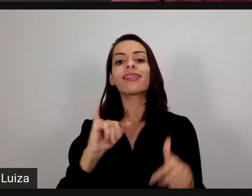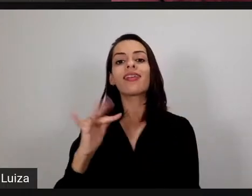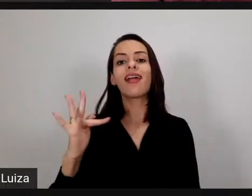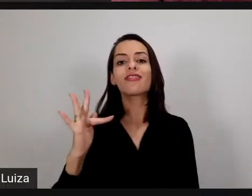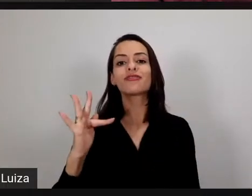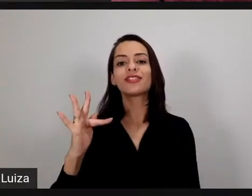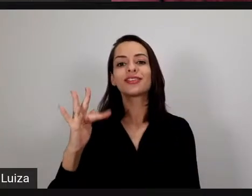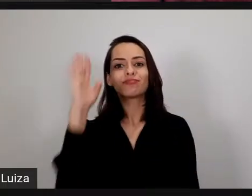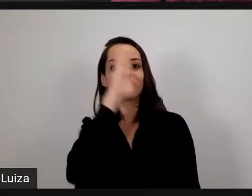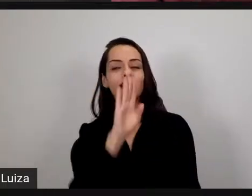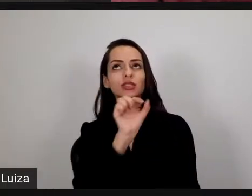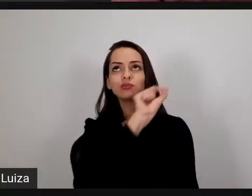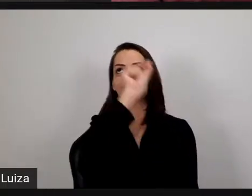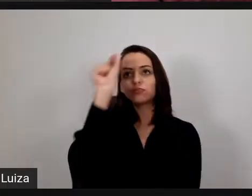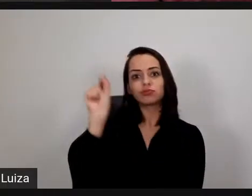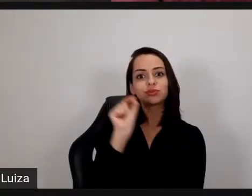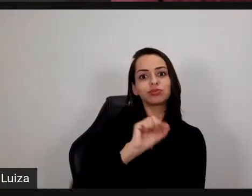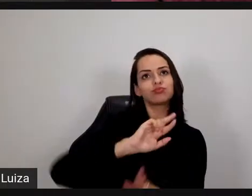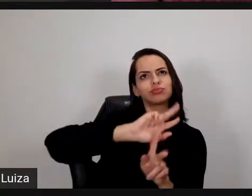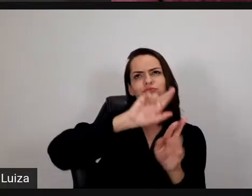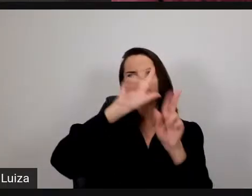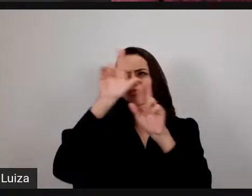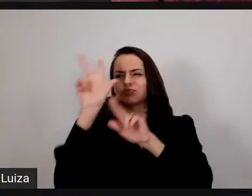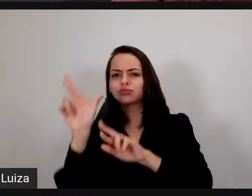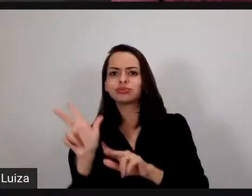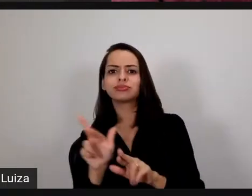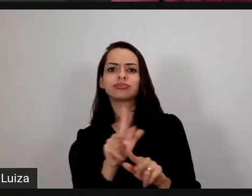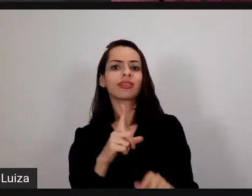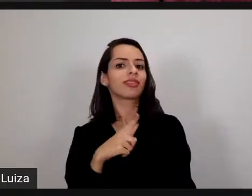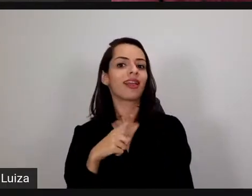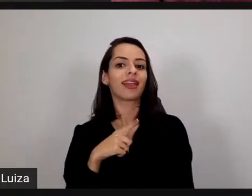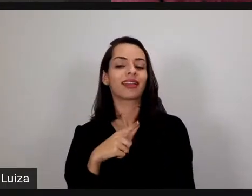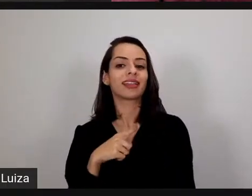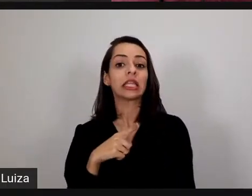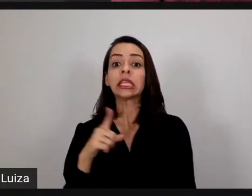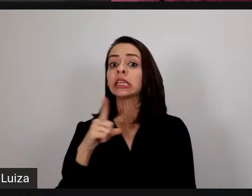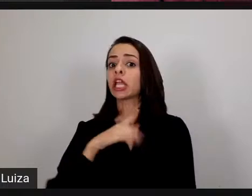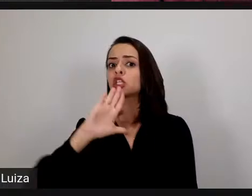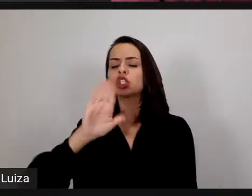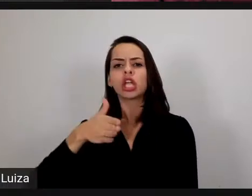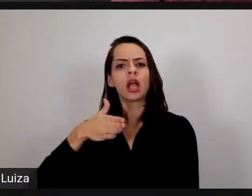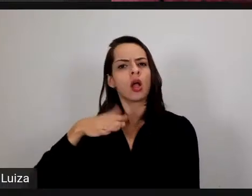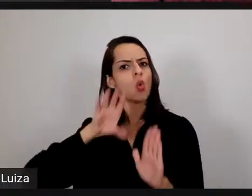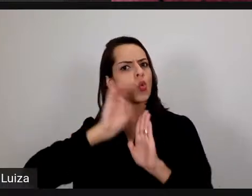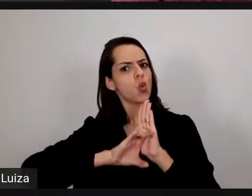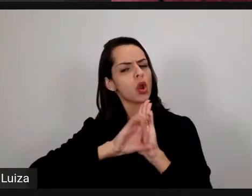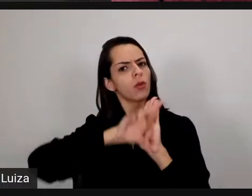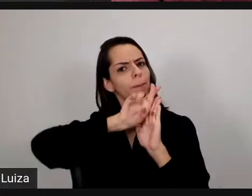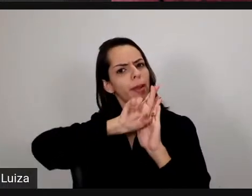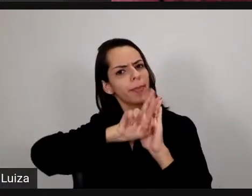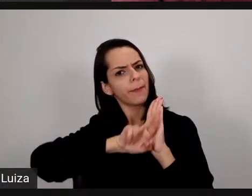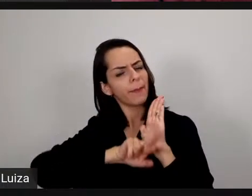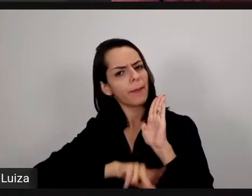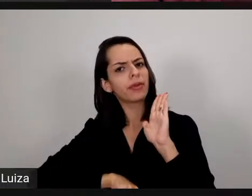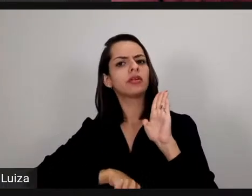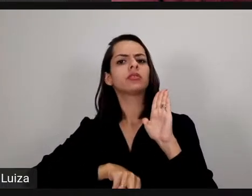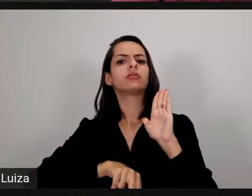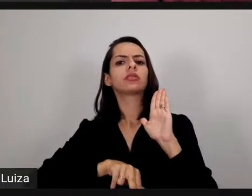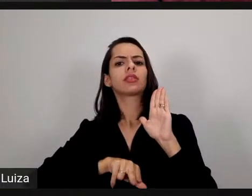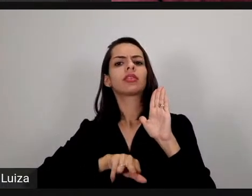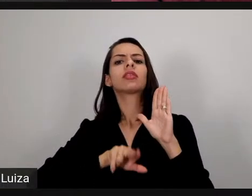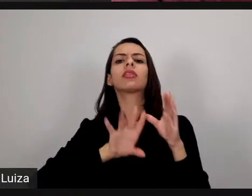né? Do norte ao sul do país, e todos eles têm uma robusta formação pedagógica, que foi realizada nas universidades